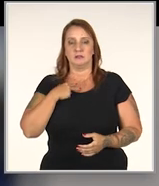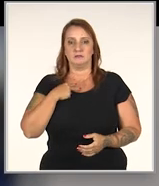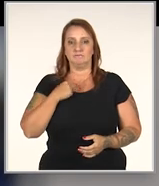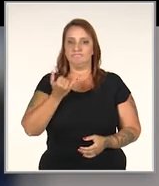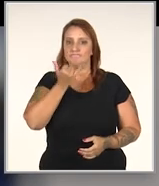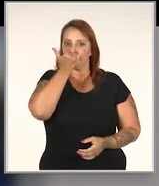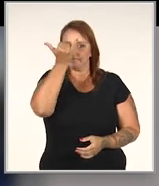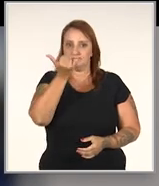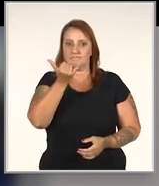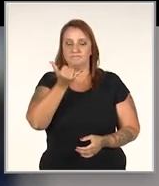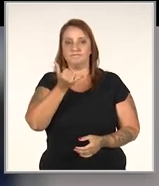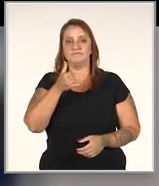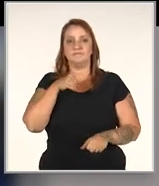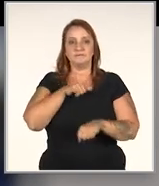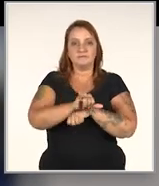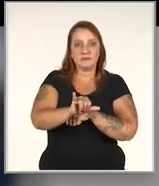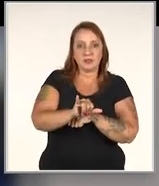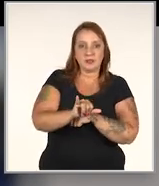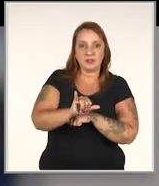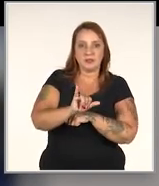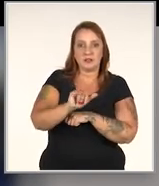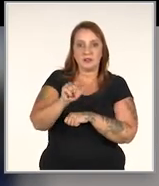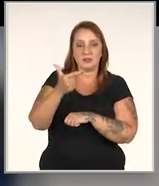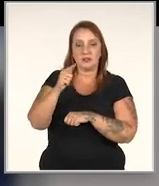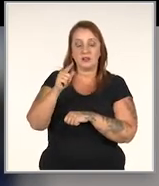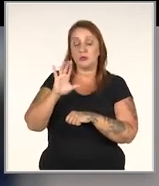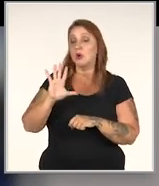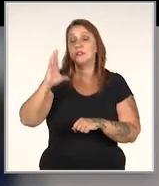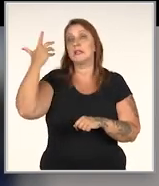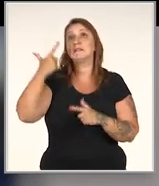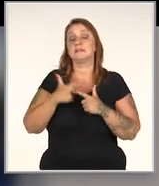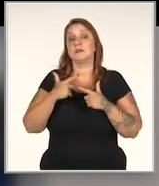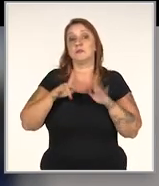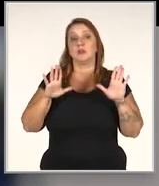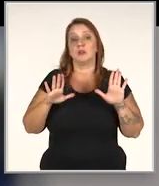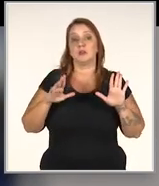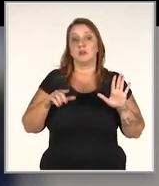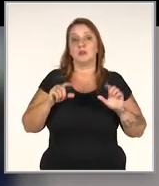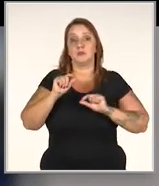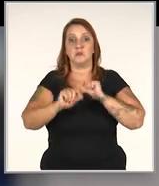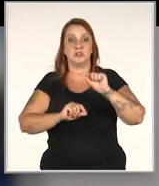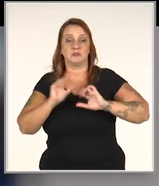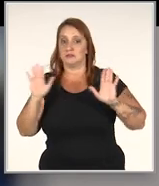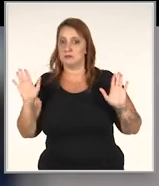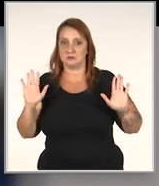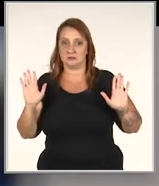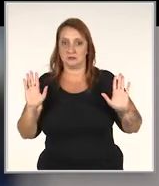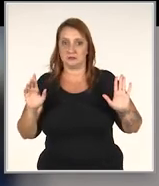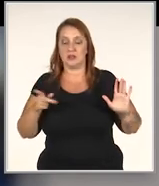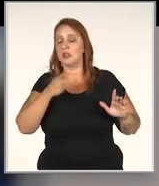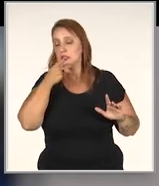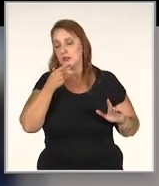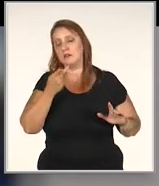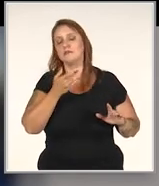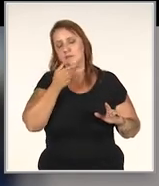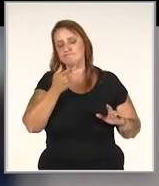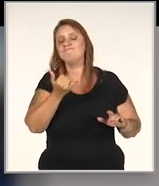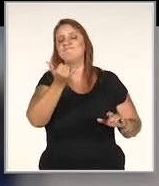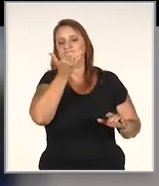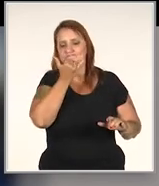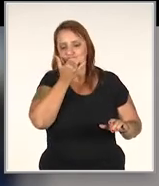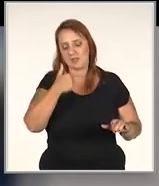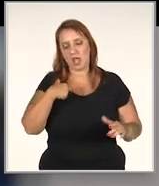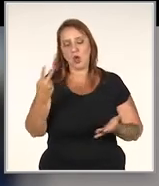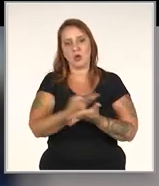enganar, fingir que o erro aconteceu de forma aleatória, por conta de algum outro acontecimento, não. Reconheça,